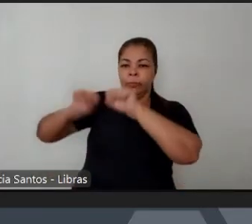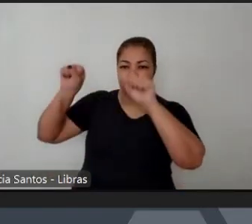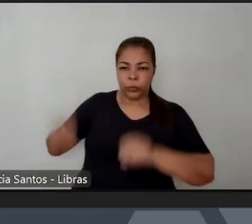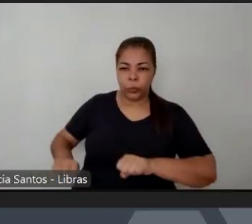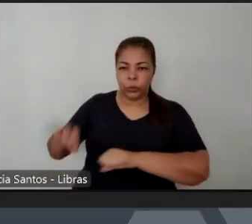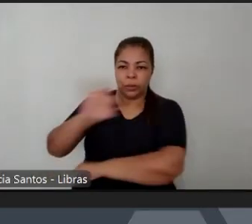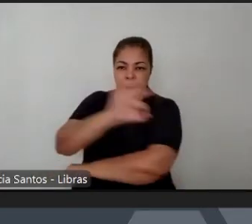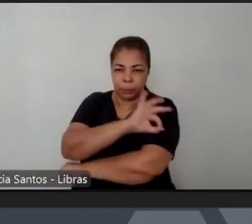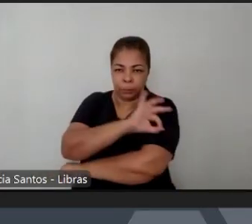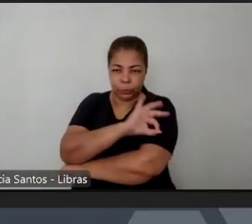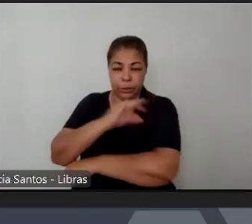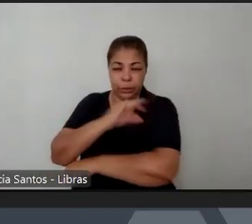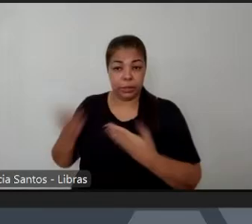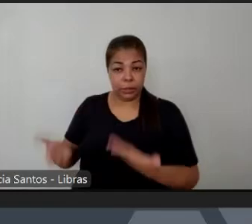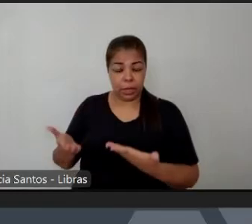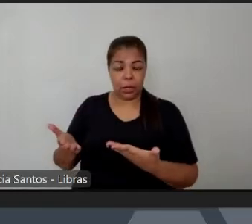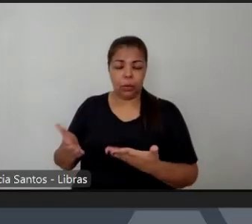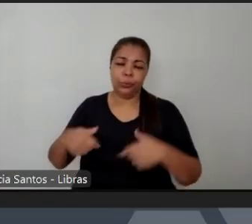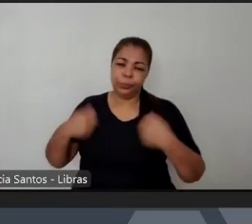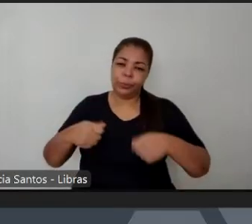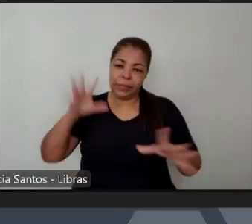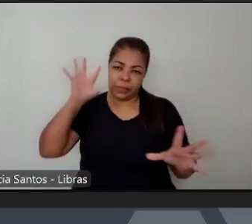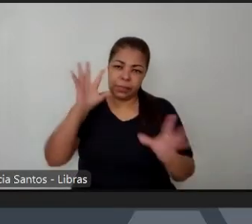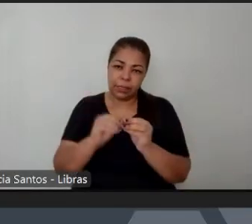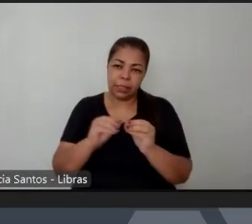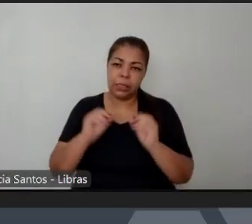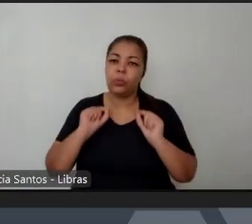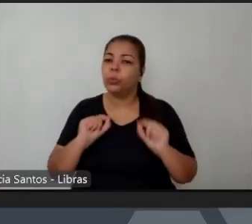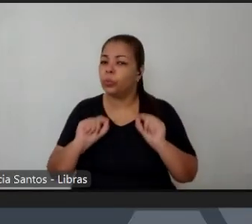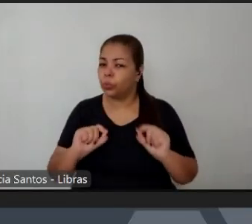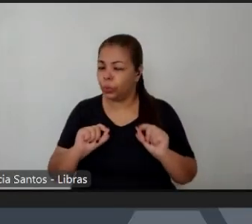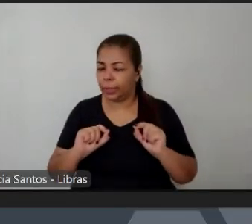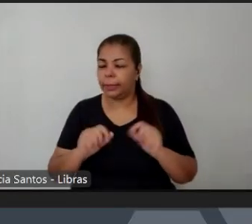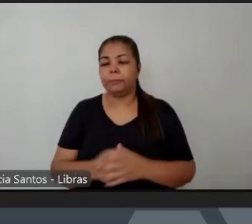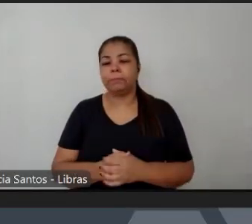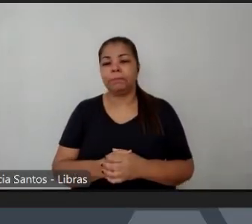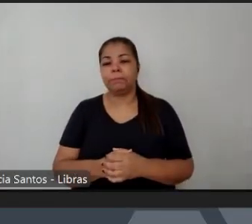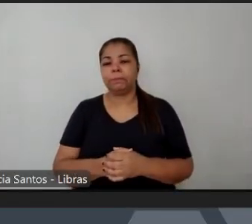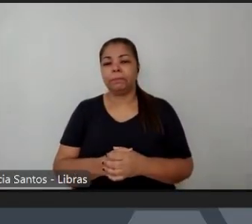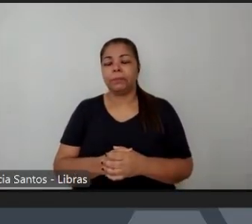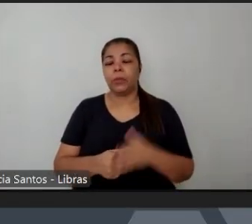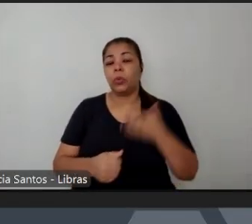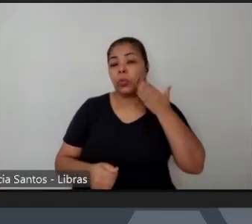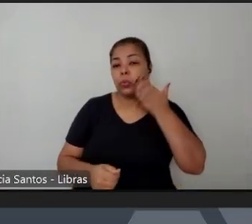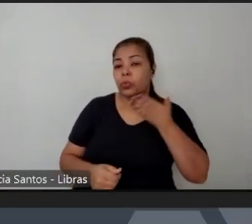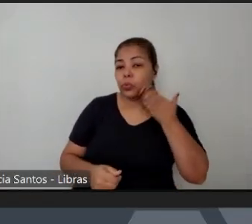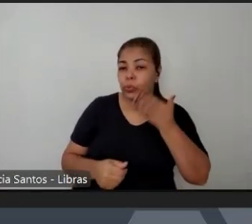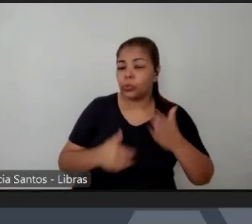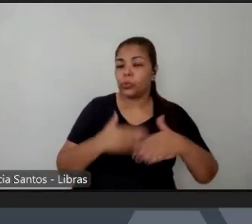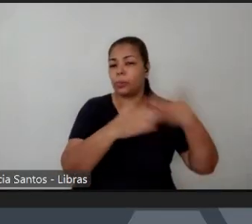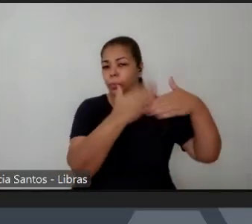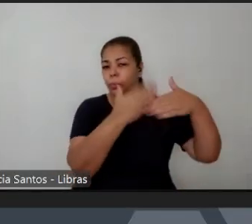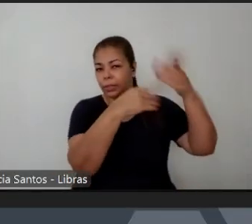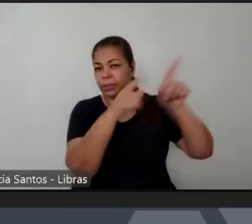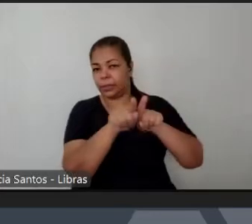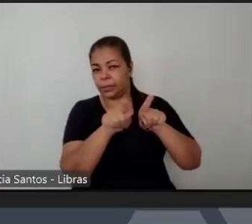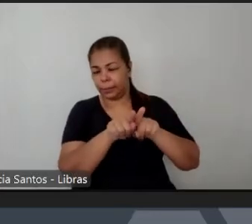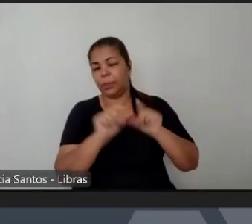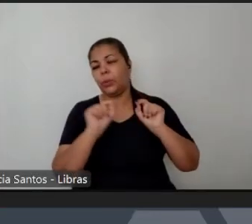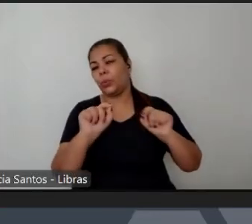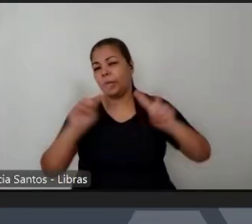faz muito mais sentido ao passo que o discurso progressista nesse tema de que a igualdade social